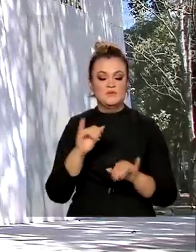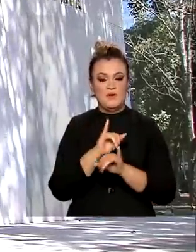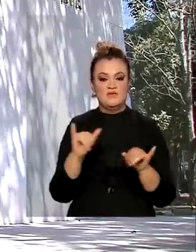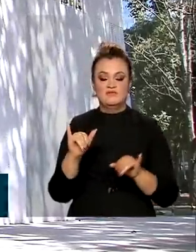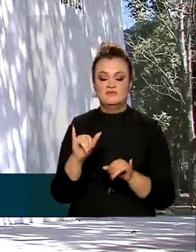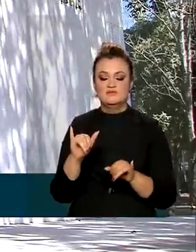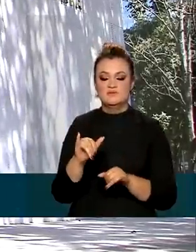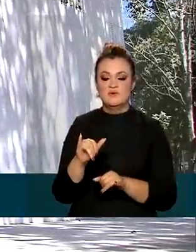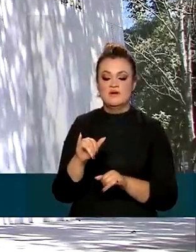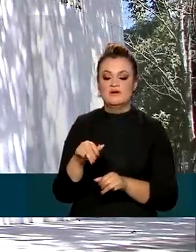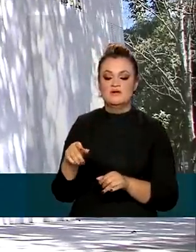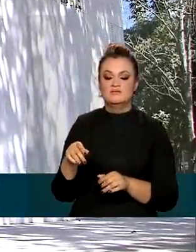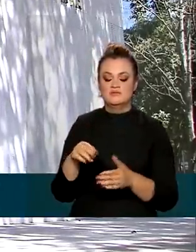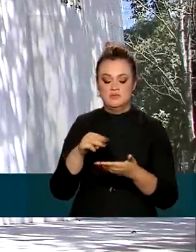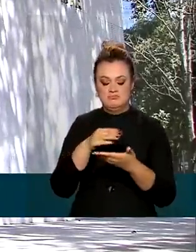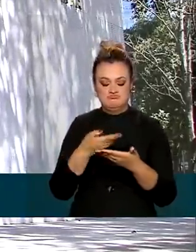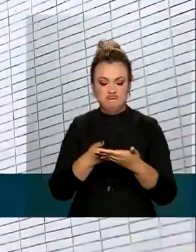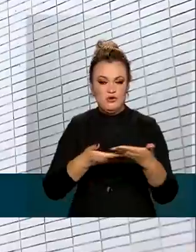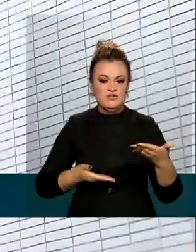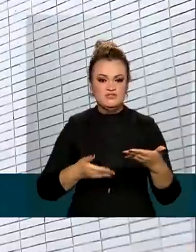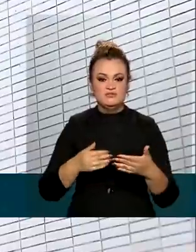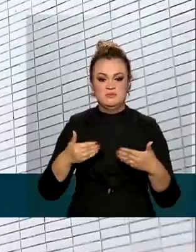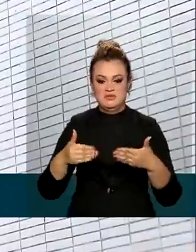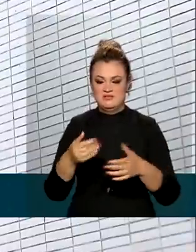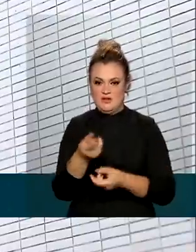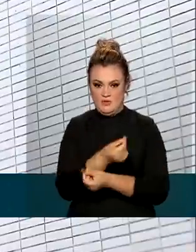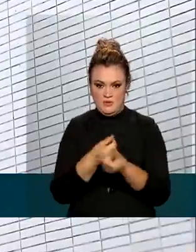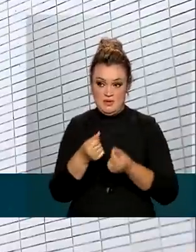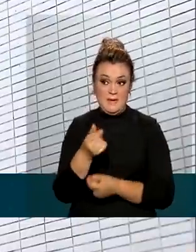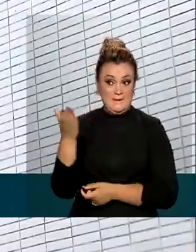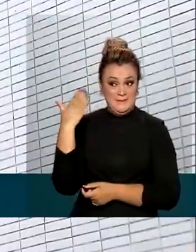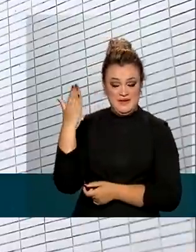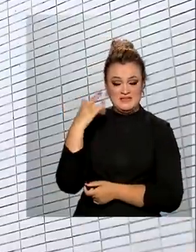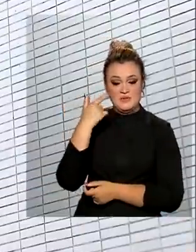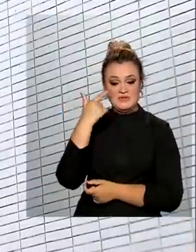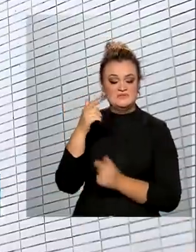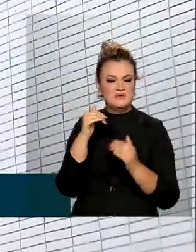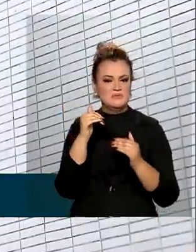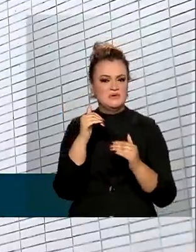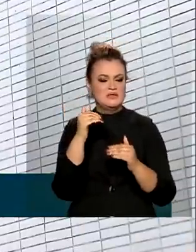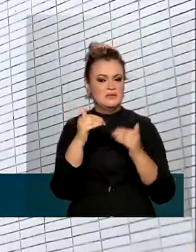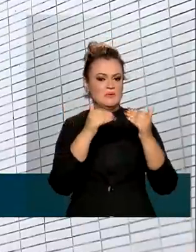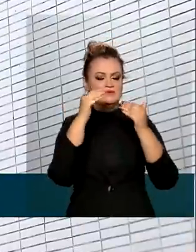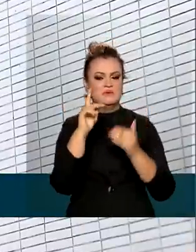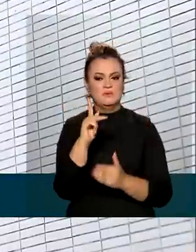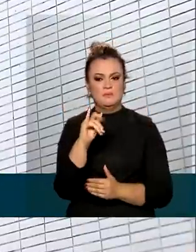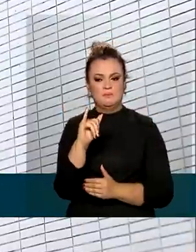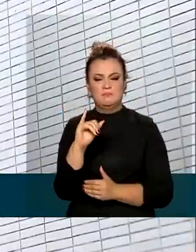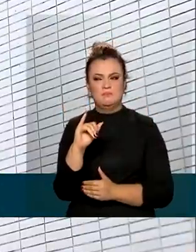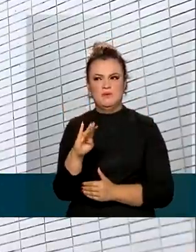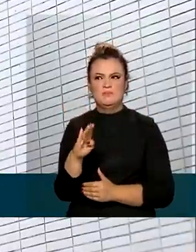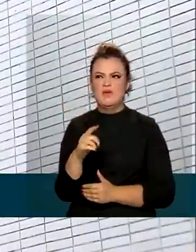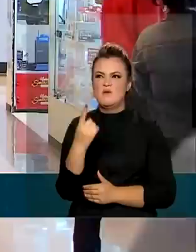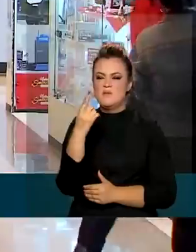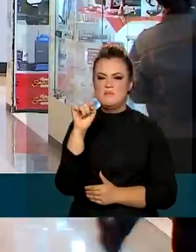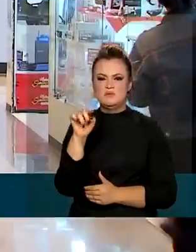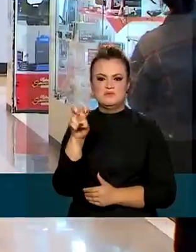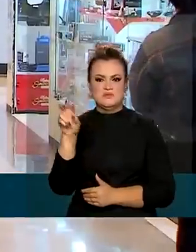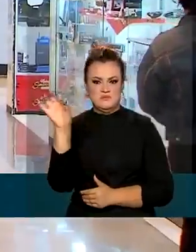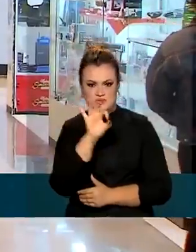macrofiscal do Ministério da Economia. Antes, a estimativa de crescimento do PIB era de 1,5%.